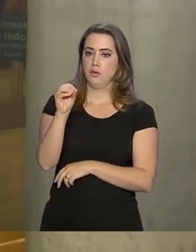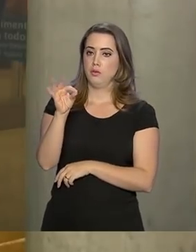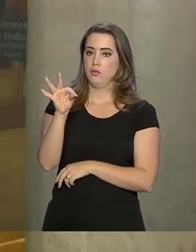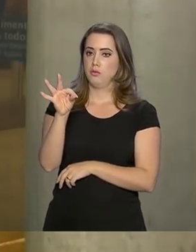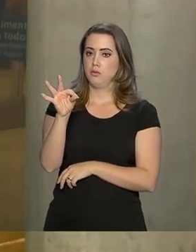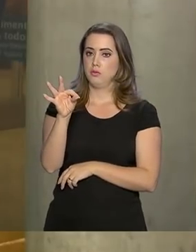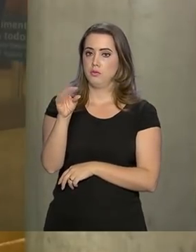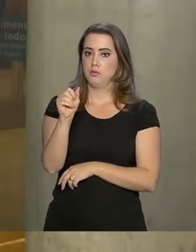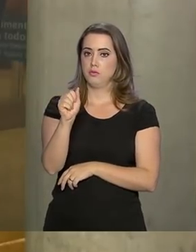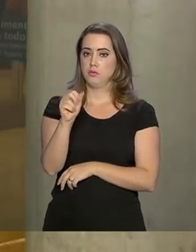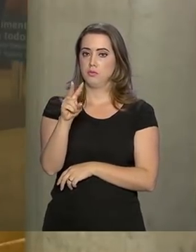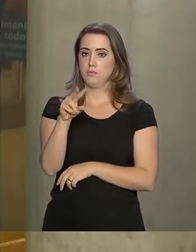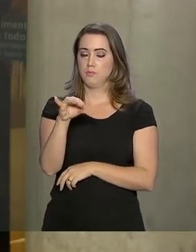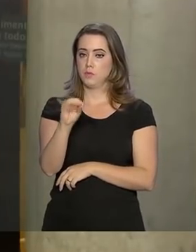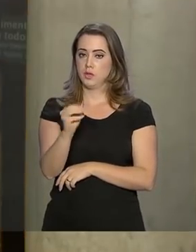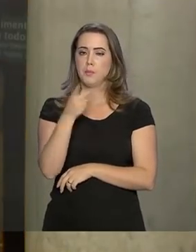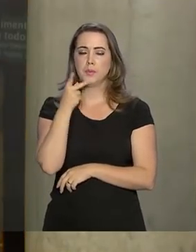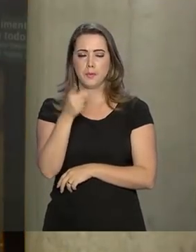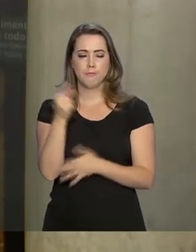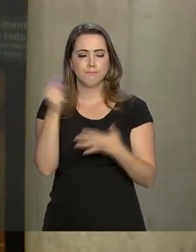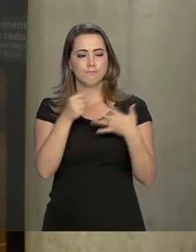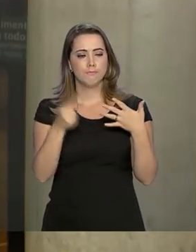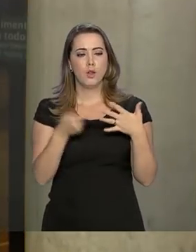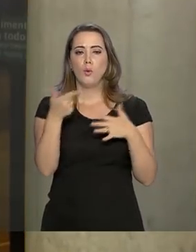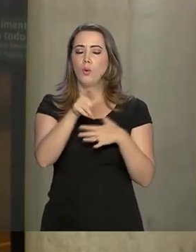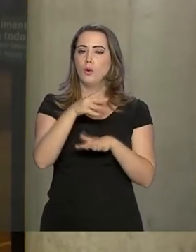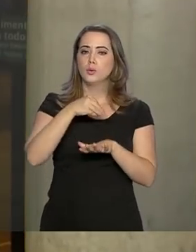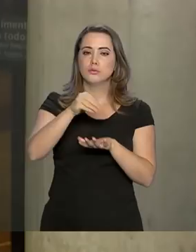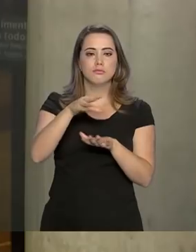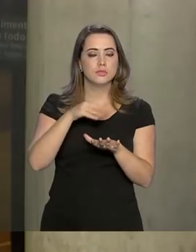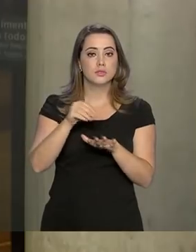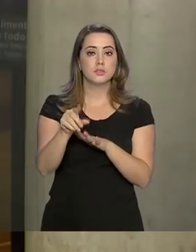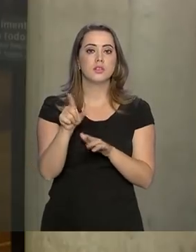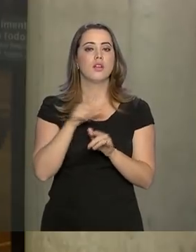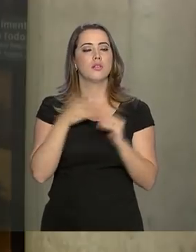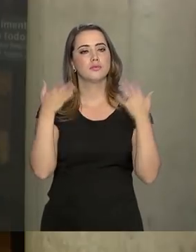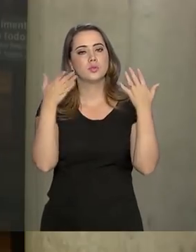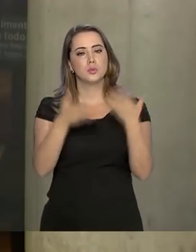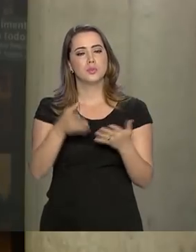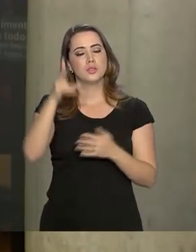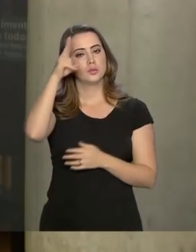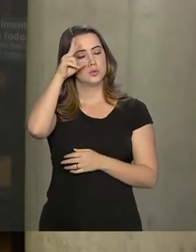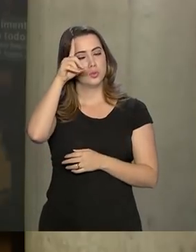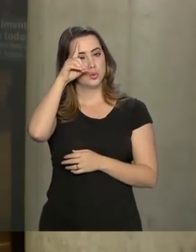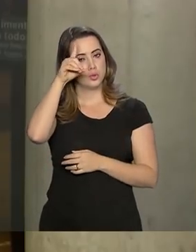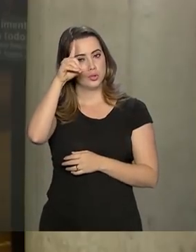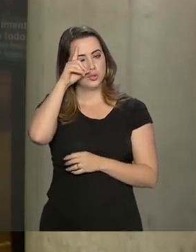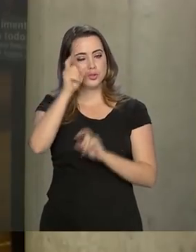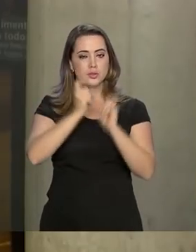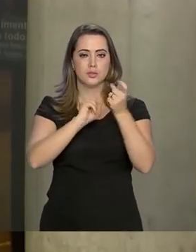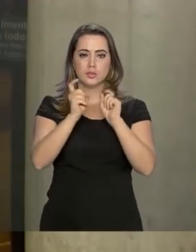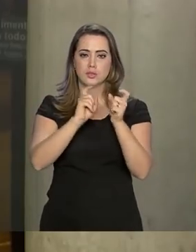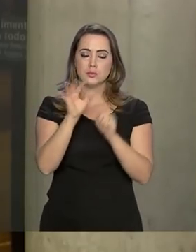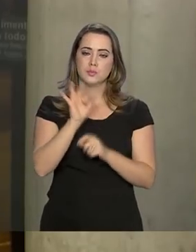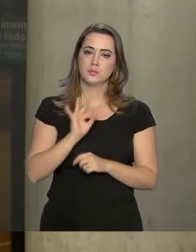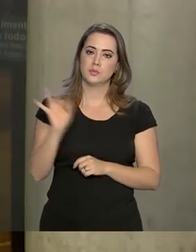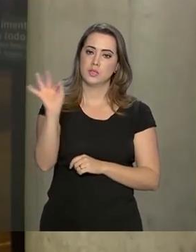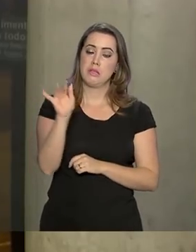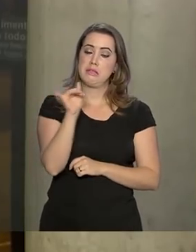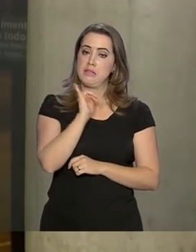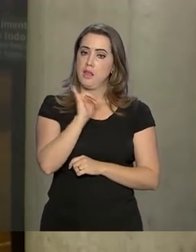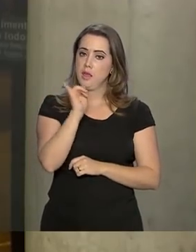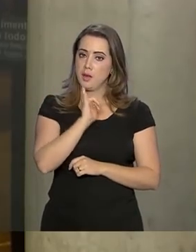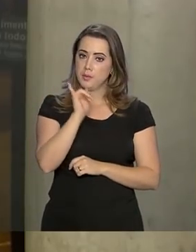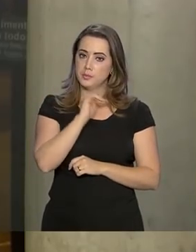Ele tratou também, Alessandra, de alguns outros assuntos que fazem parte do dia a dia da administração federal. Como, por